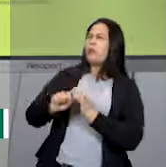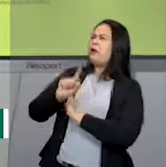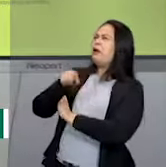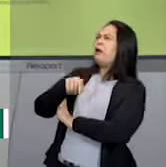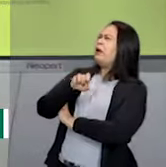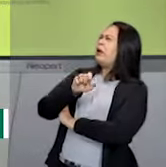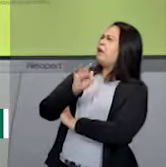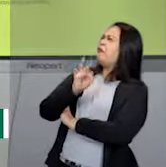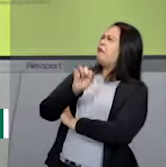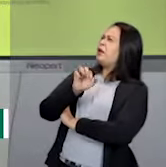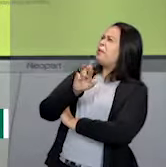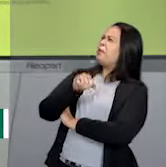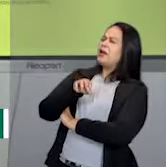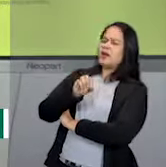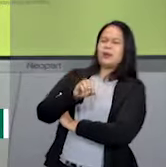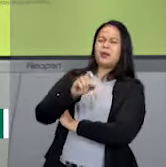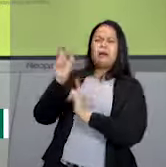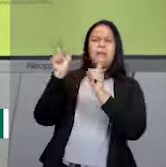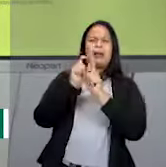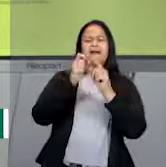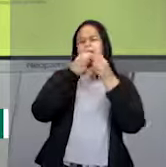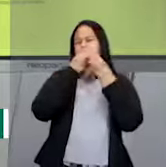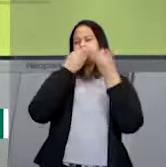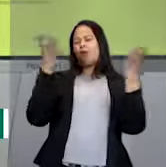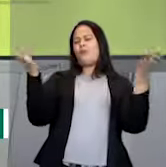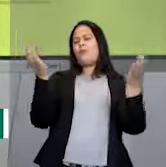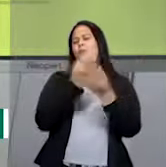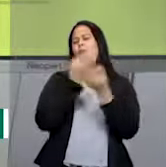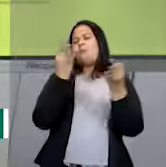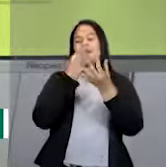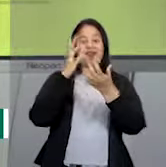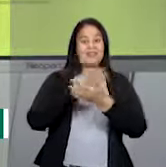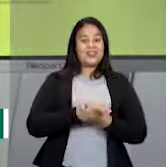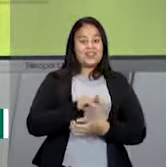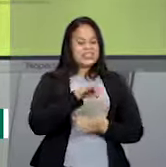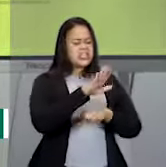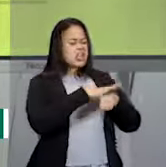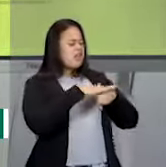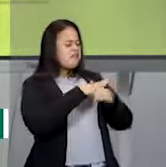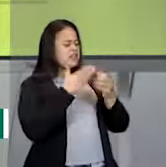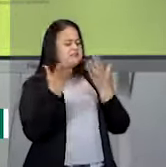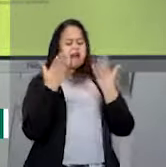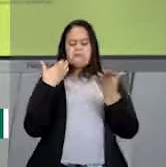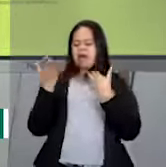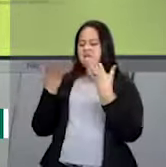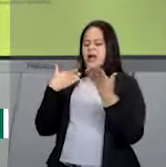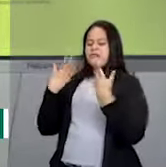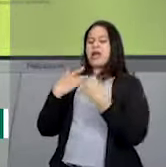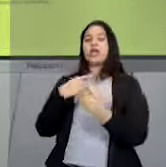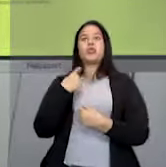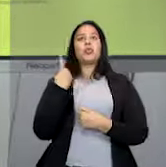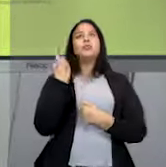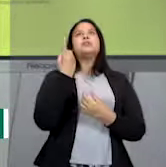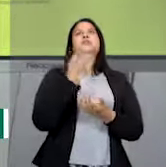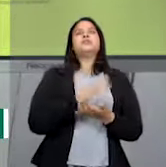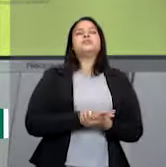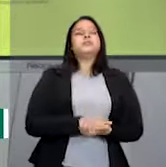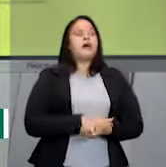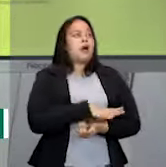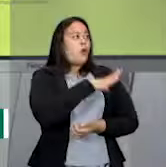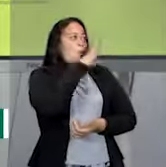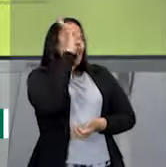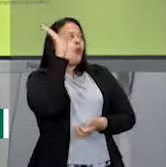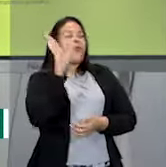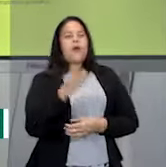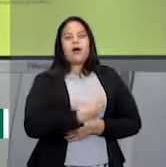palavrinha das boas que eu gosto, sabe? Quando as pessoas conversam comigo e falam, nossa, a vida é tão